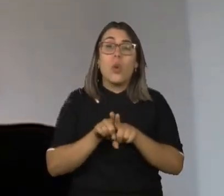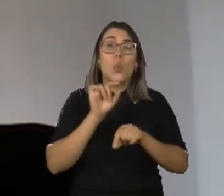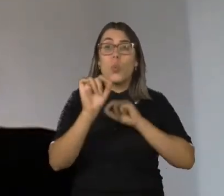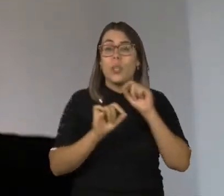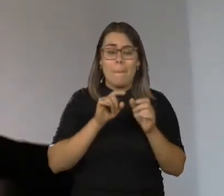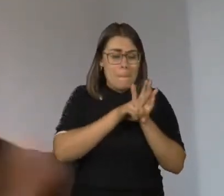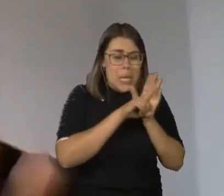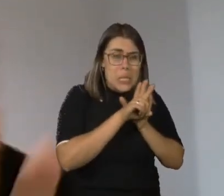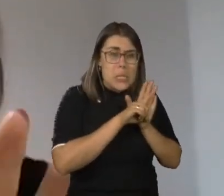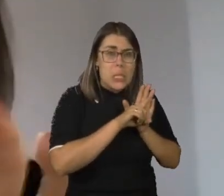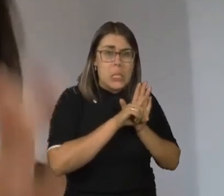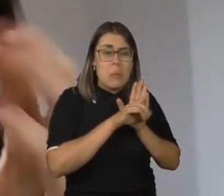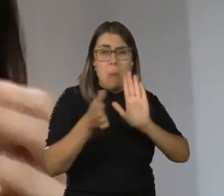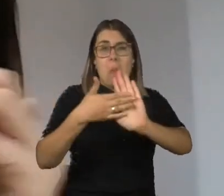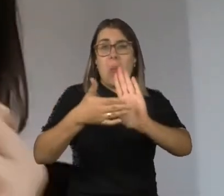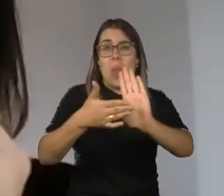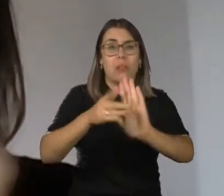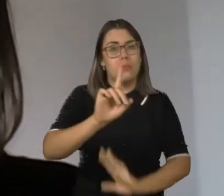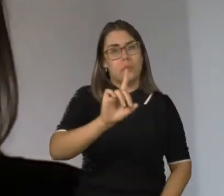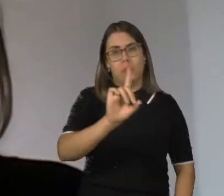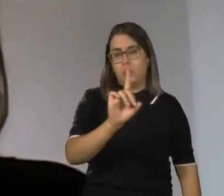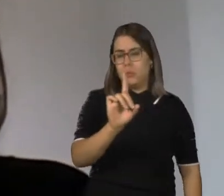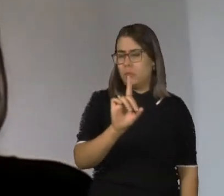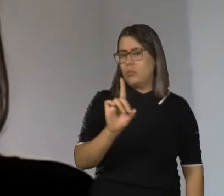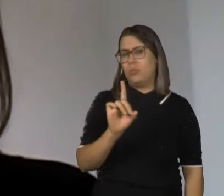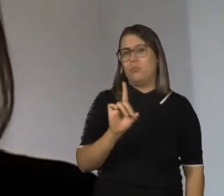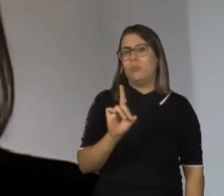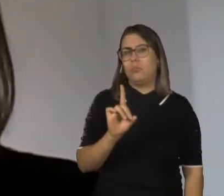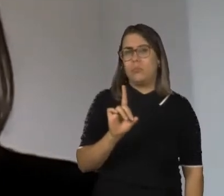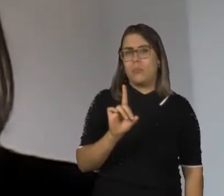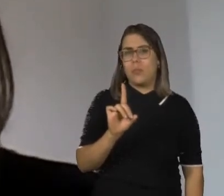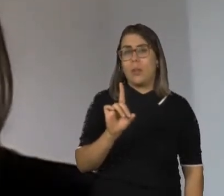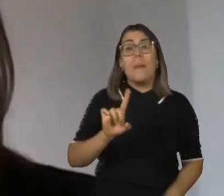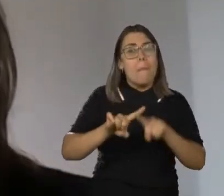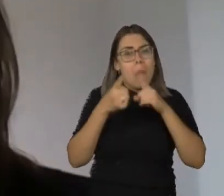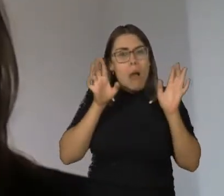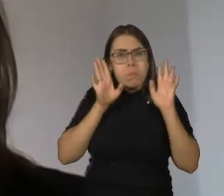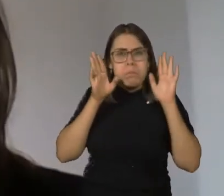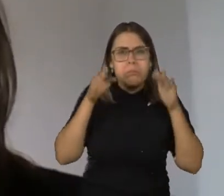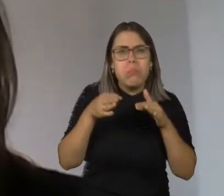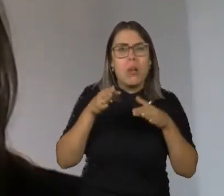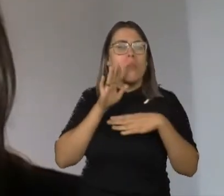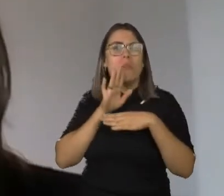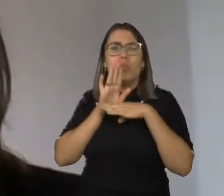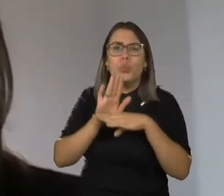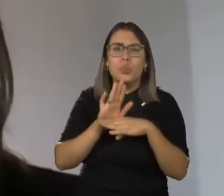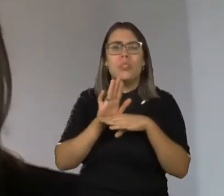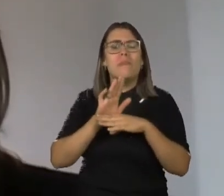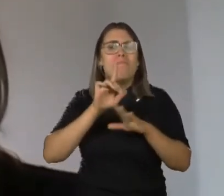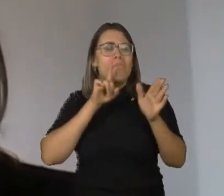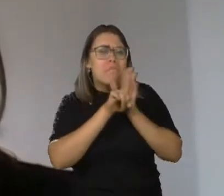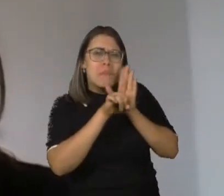tentativa de confronto com essa ideia, com essas ideias. Mas sim uma tentativa de questionamento.